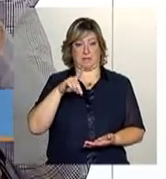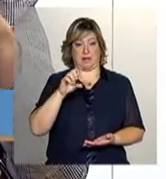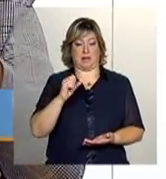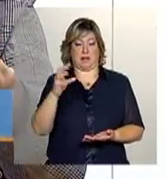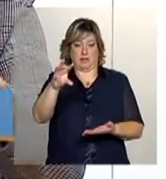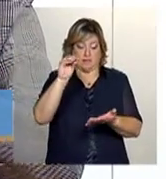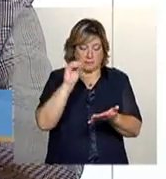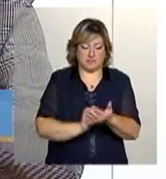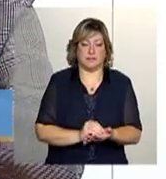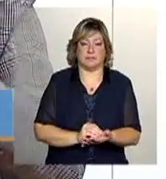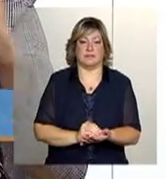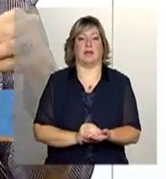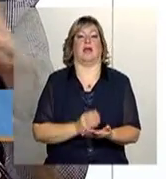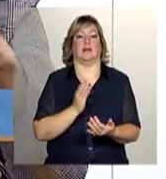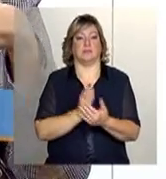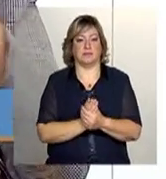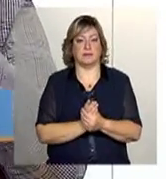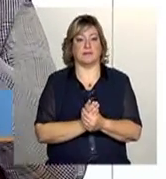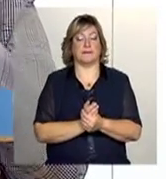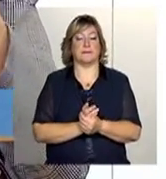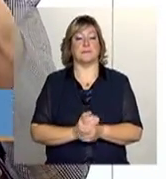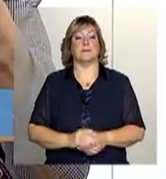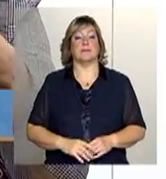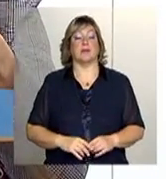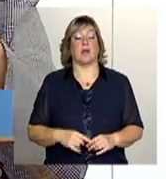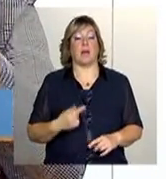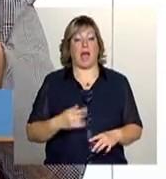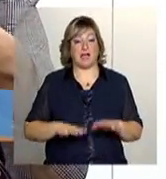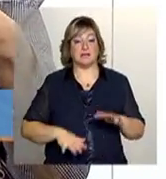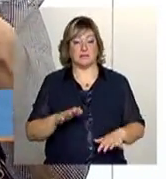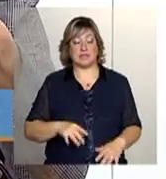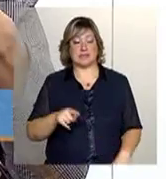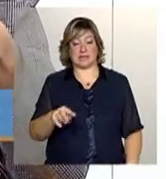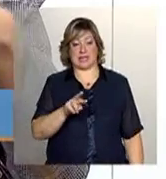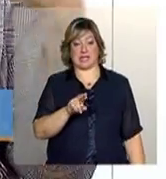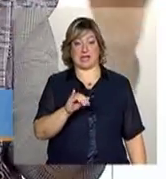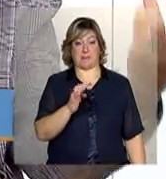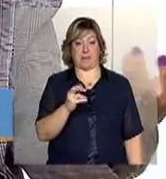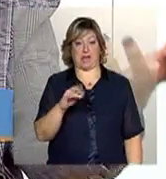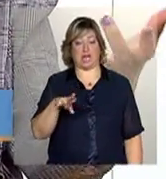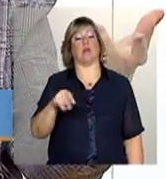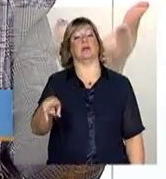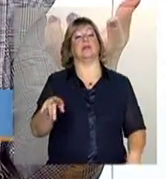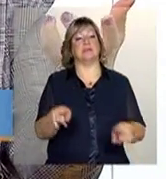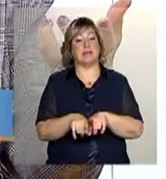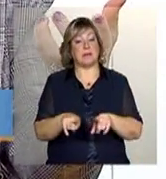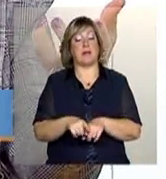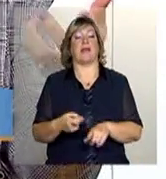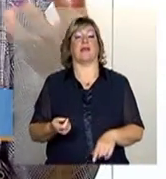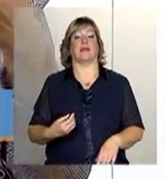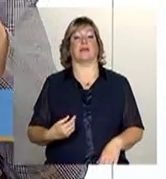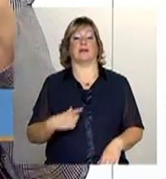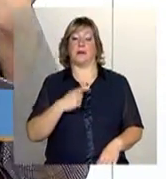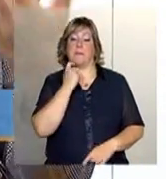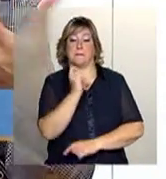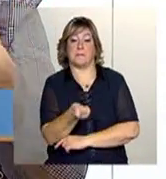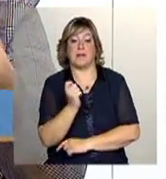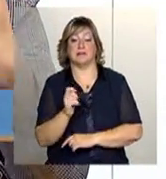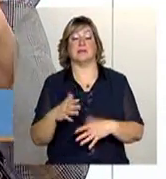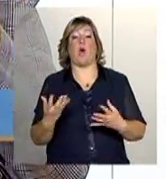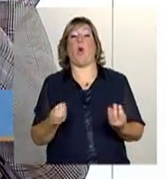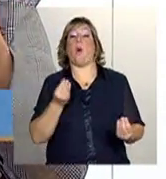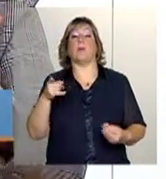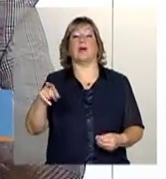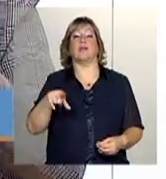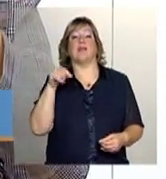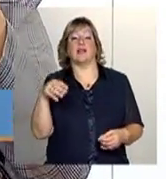importante ter algumas sobreposições, por quê? Muitas vezes o ribeirinho também vive da pesca artesanal, entendeu? Então, como é que ele se